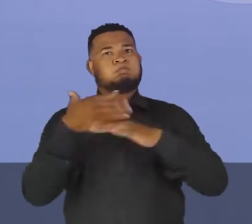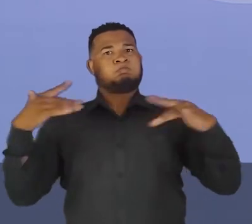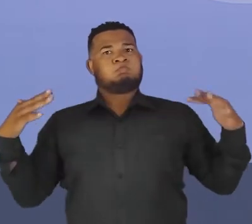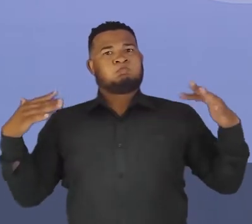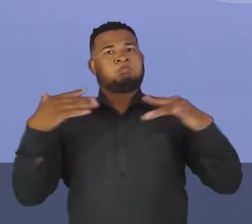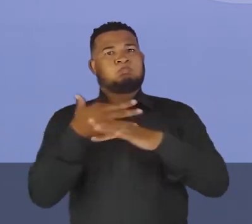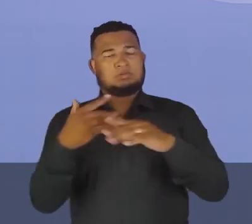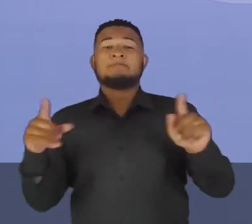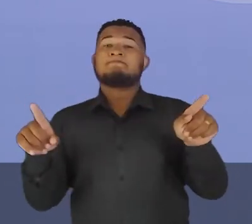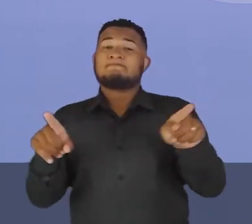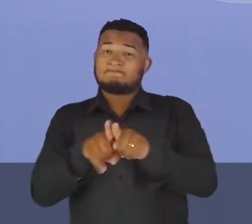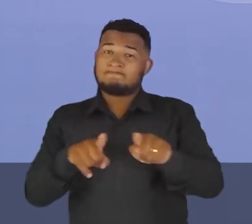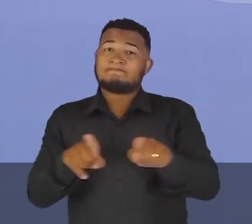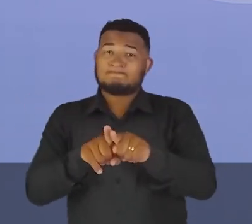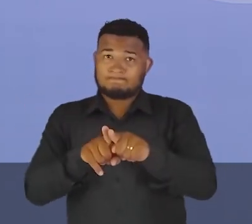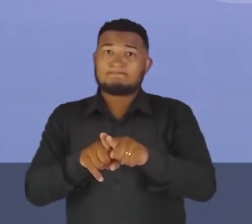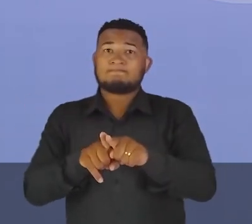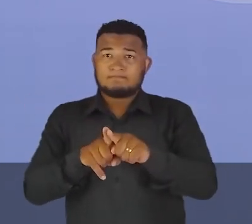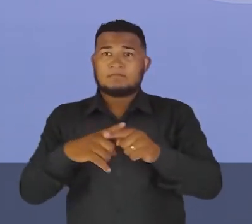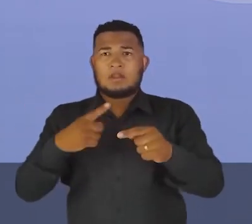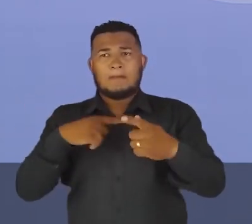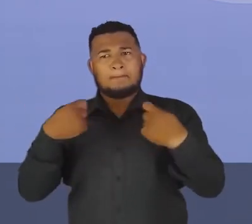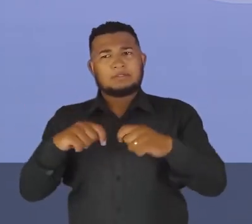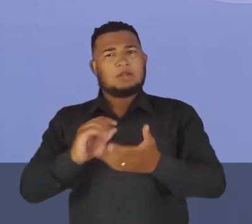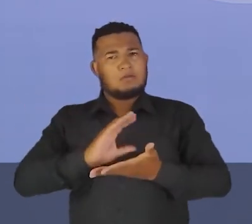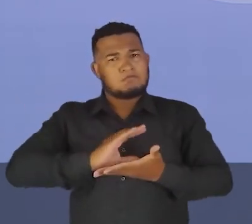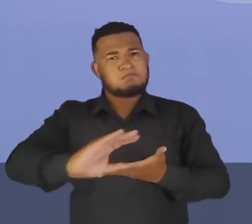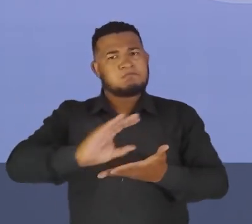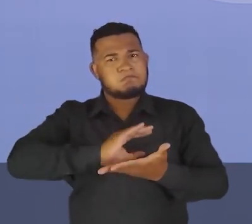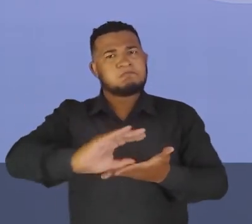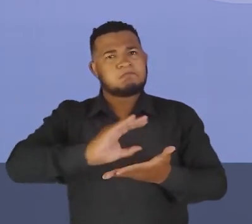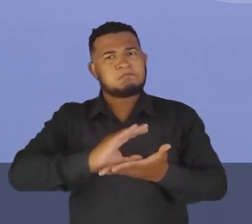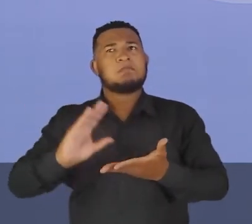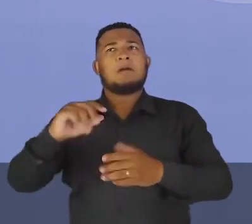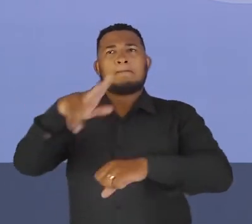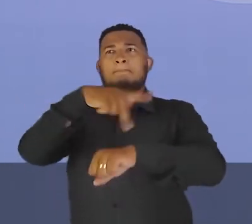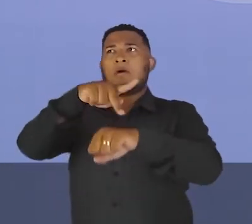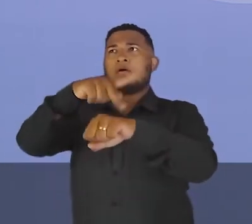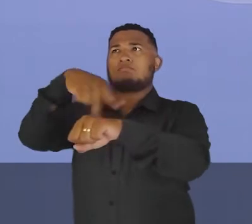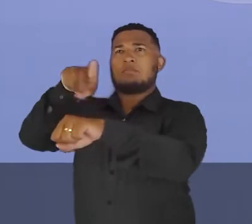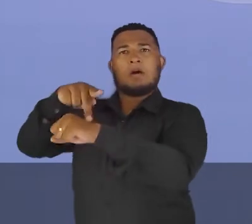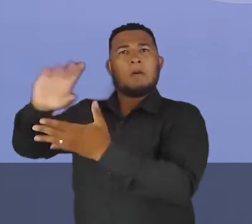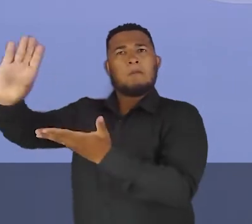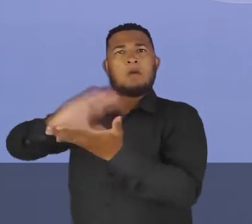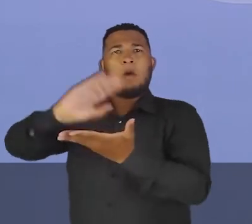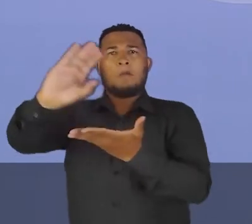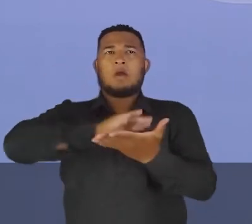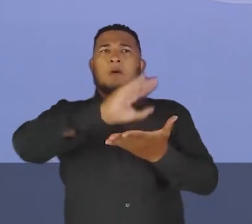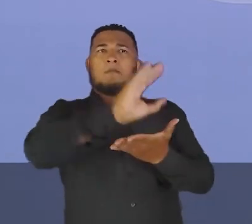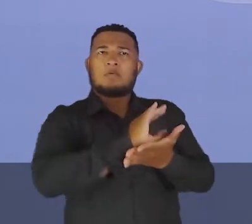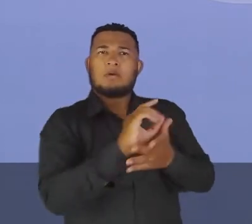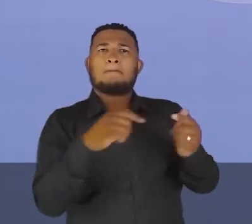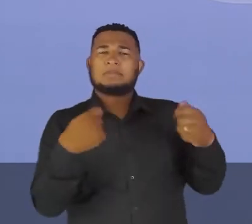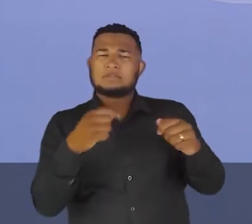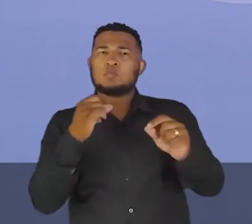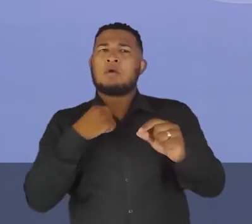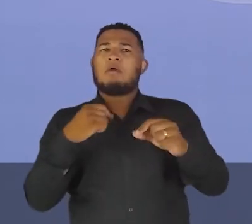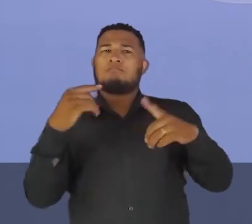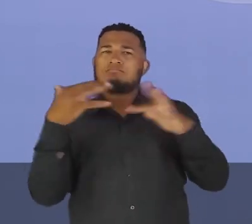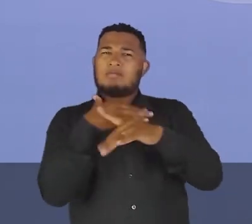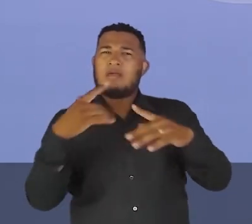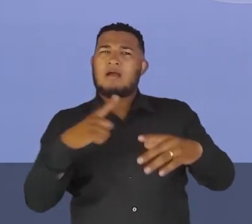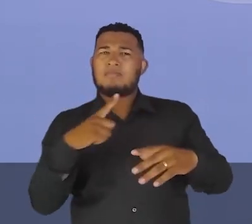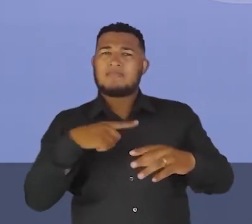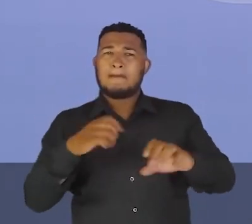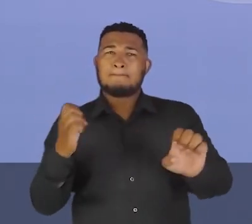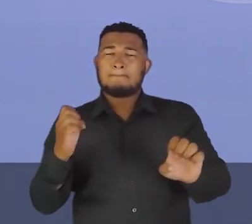metrópoles, né? Com grandes investimentos externos, a gente precisa de cidades com grandes arranha-céus, né? E a gente